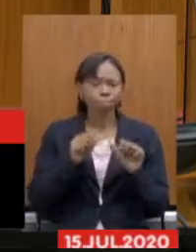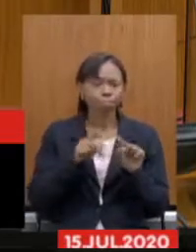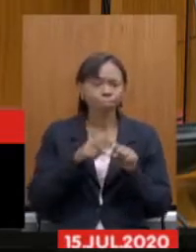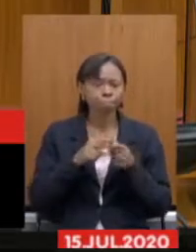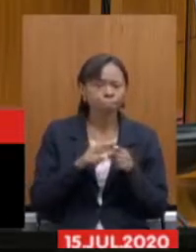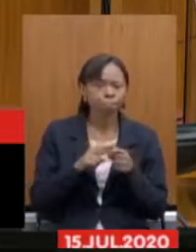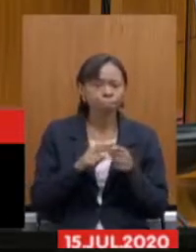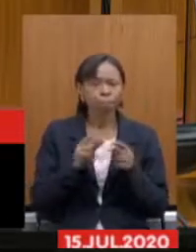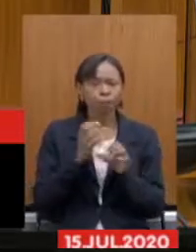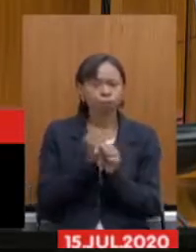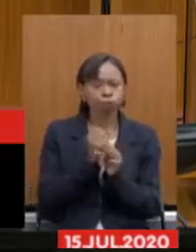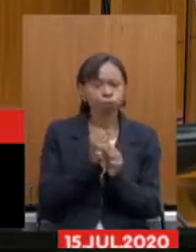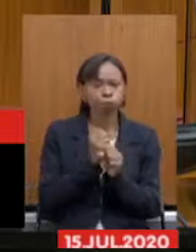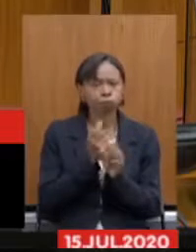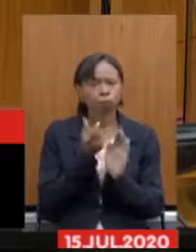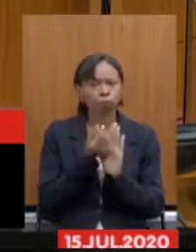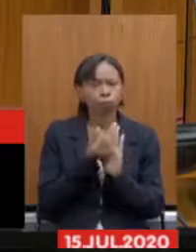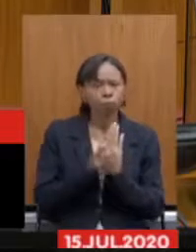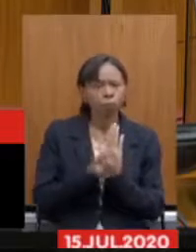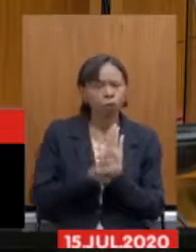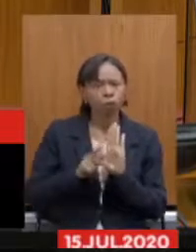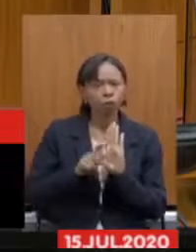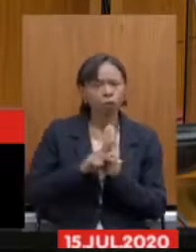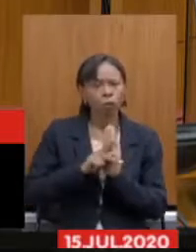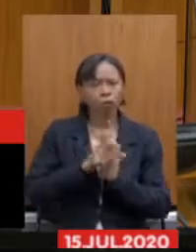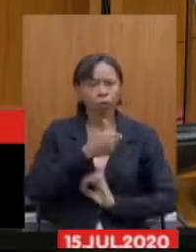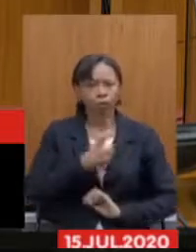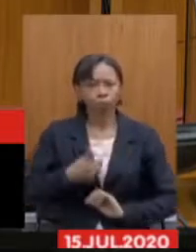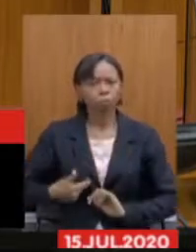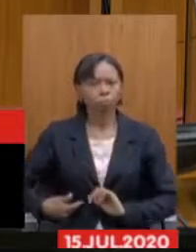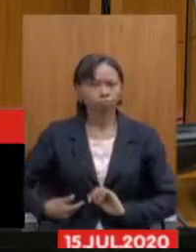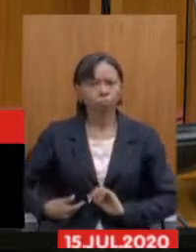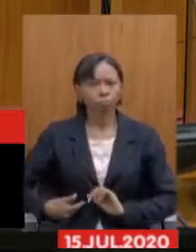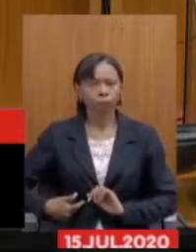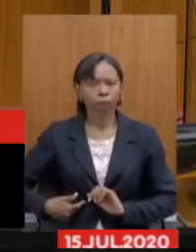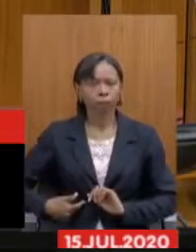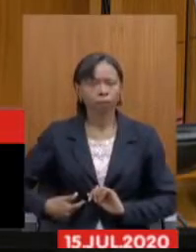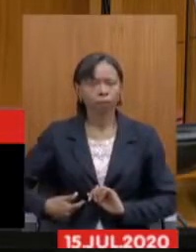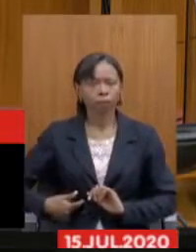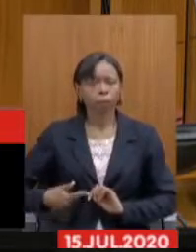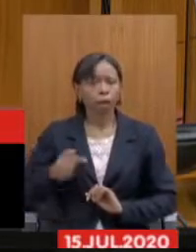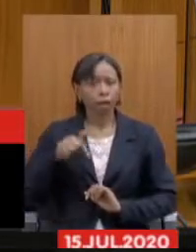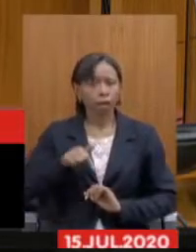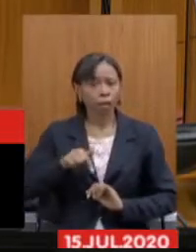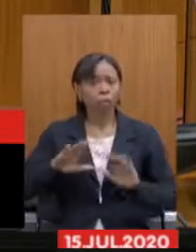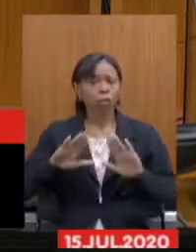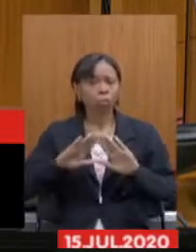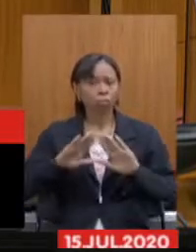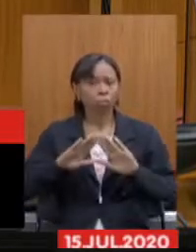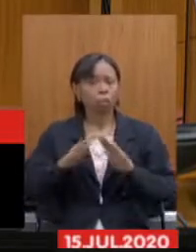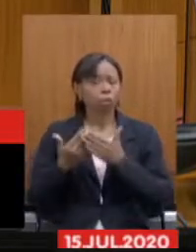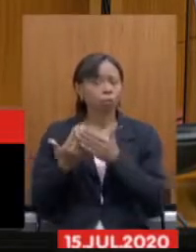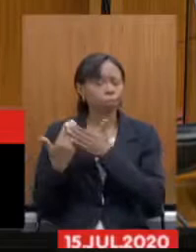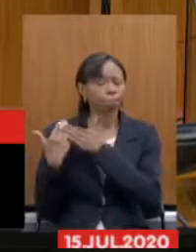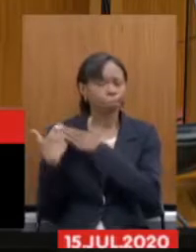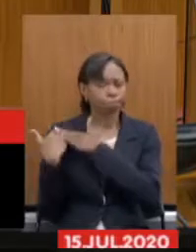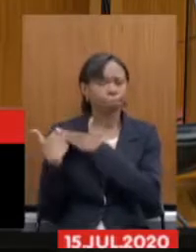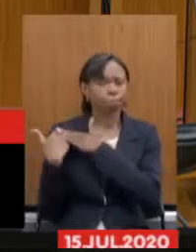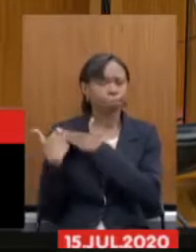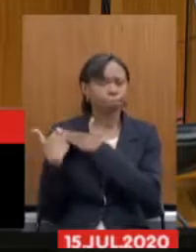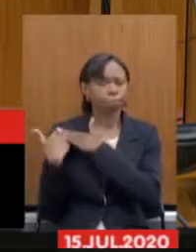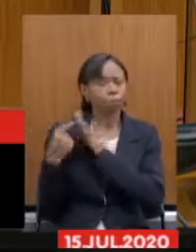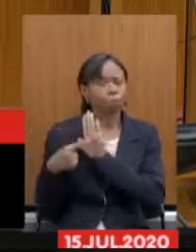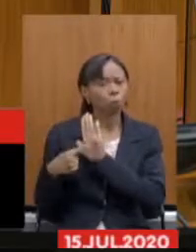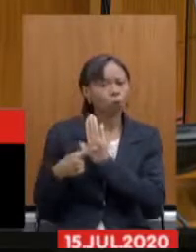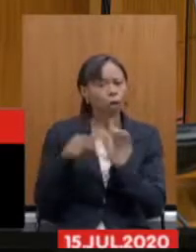na certeza de que cabe a esta Casa, a Assembleia Legislativa, trazer ali as mais diversas visões,